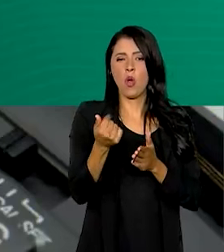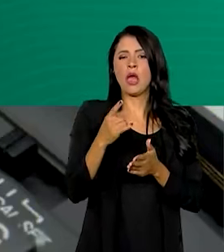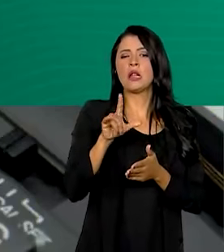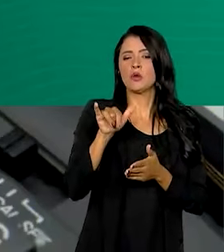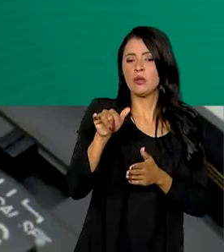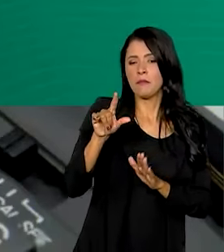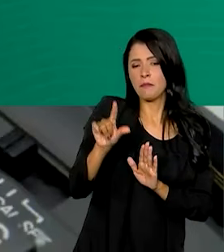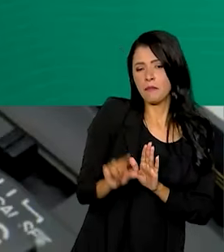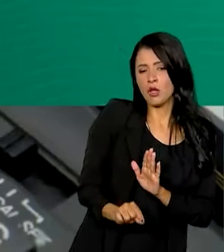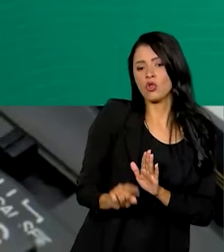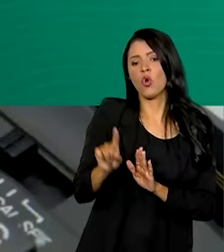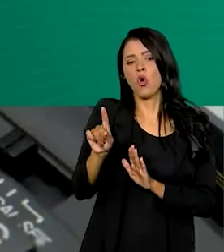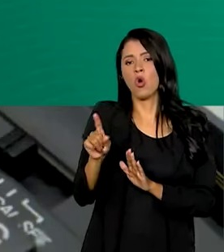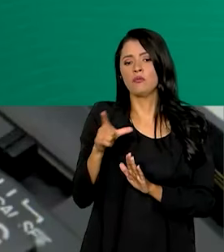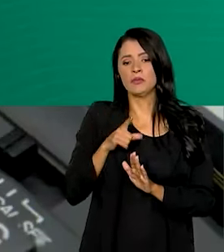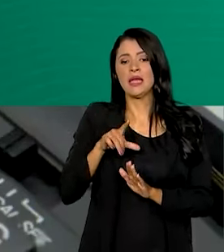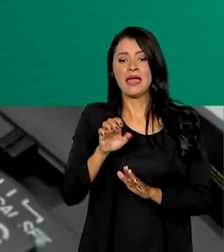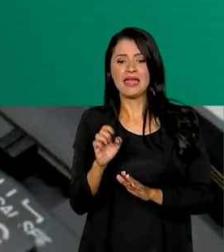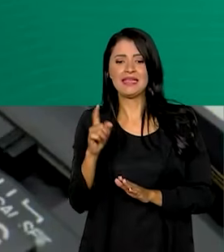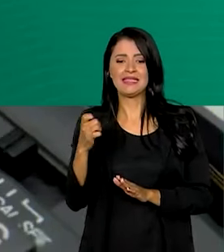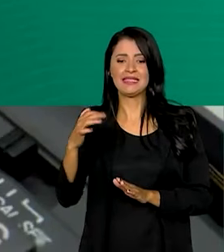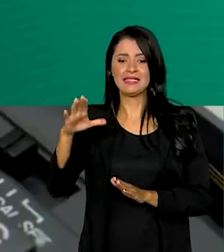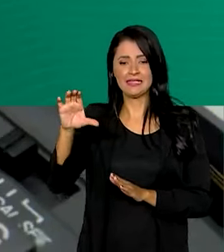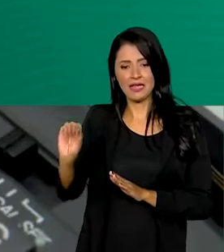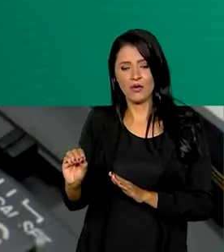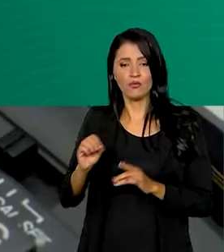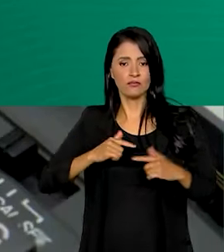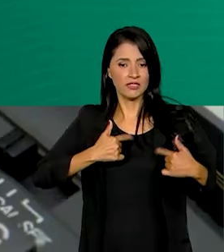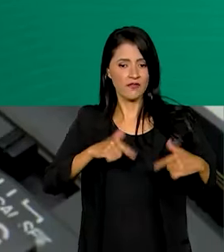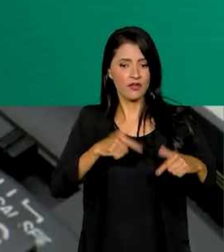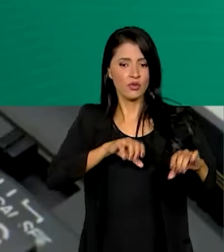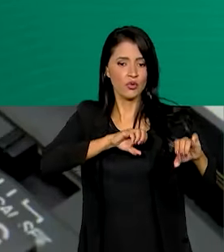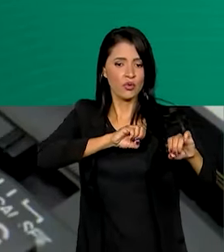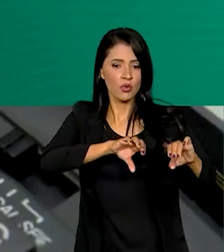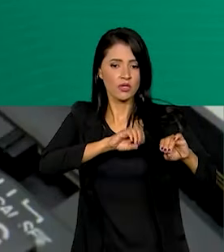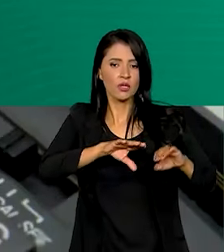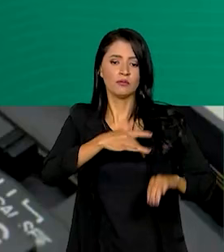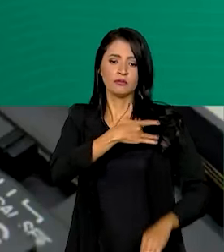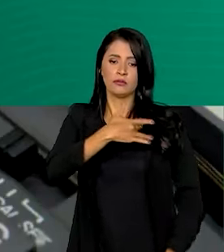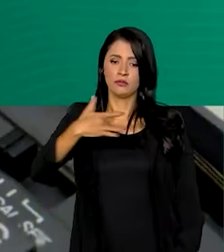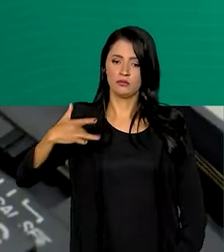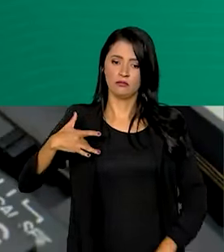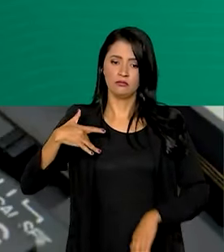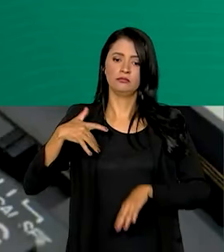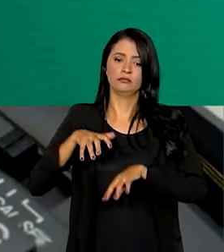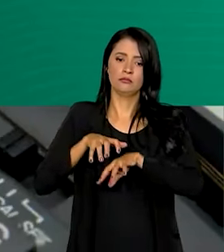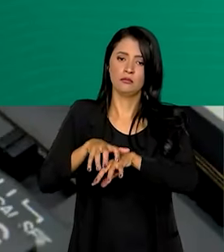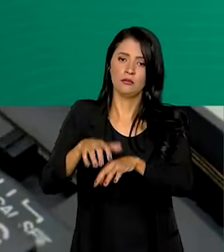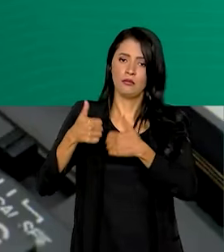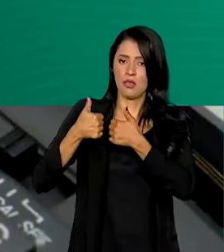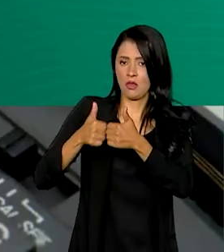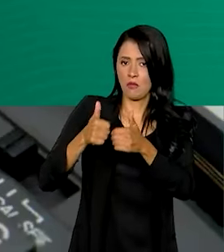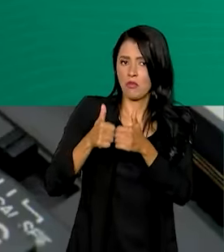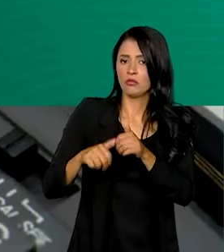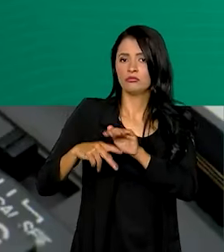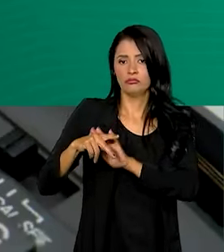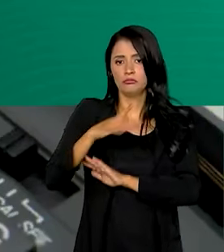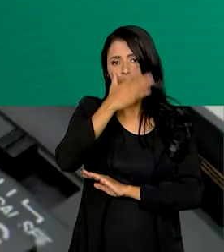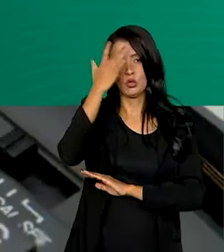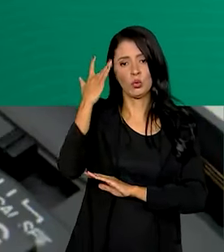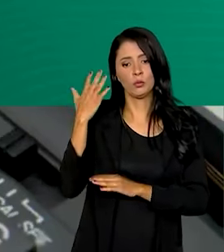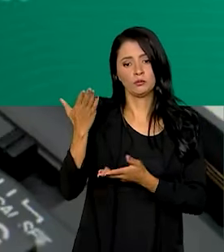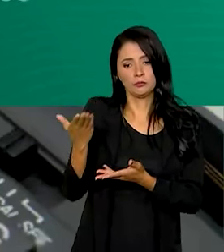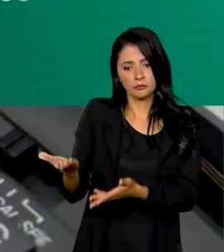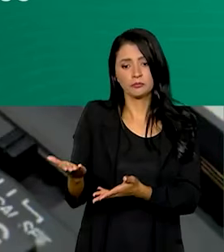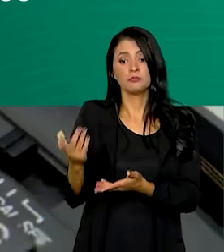chamado de exceções, como serviços de educação, saúde e de transporte coletivo de passageiros. E a